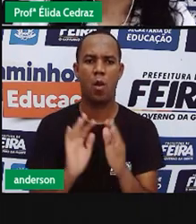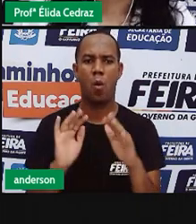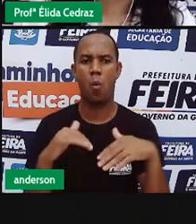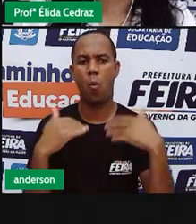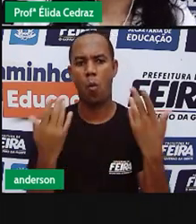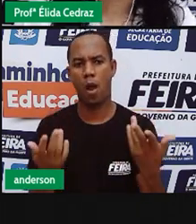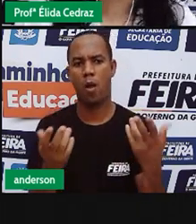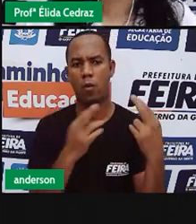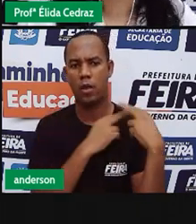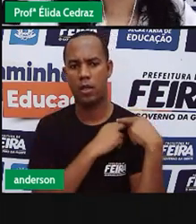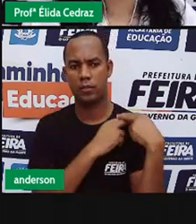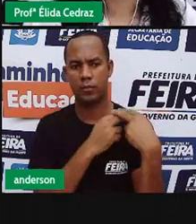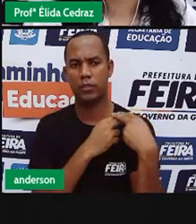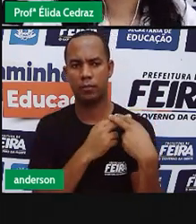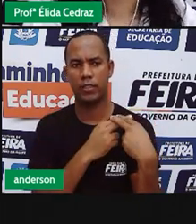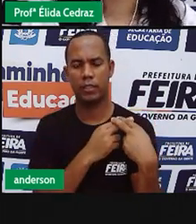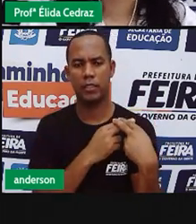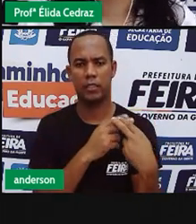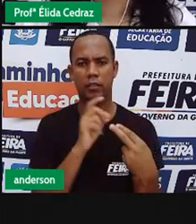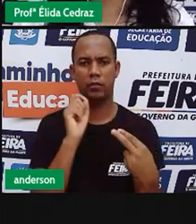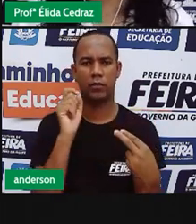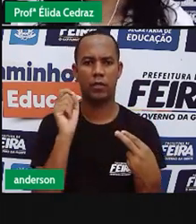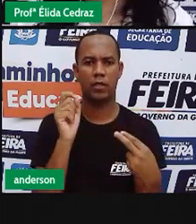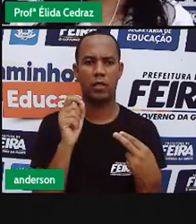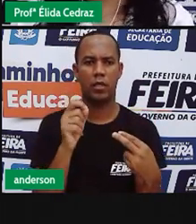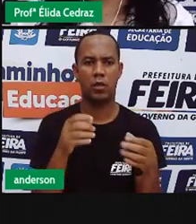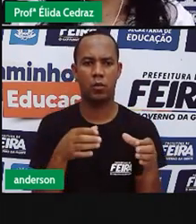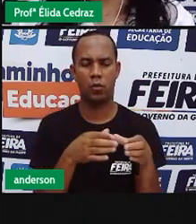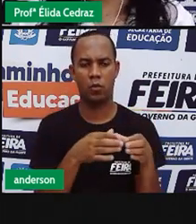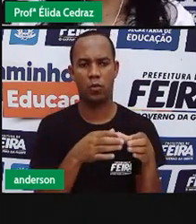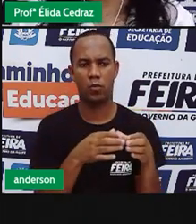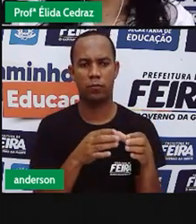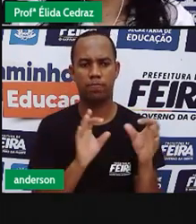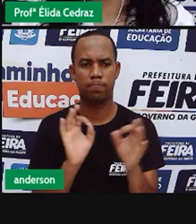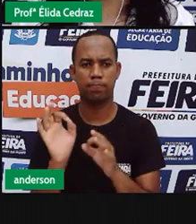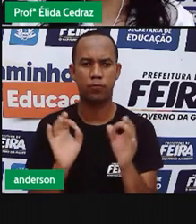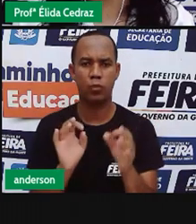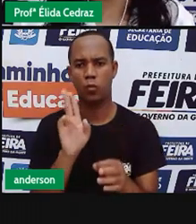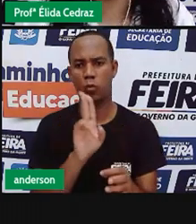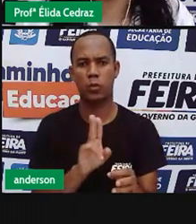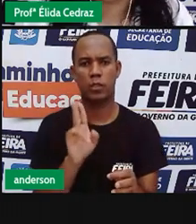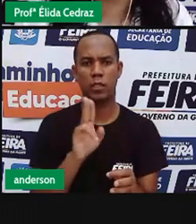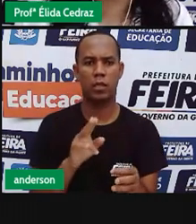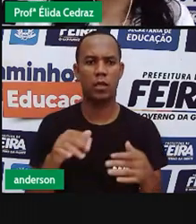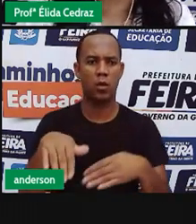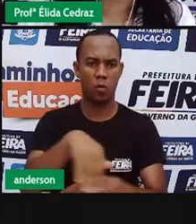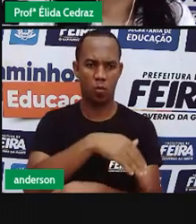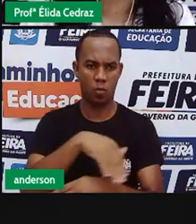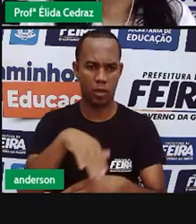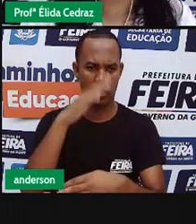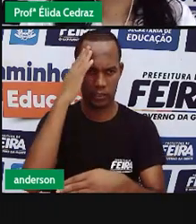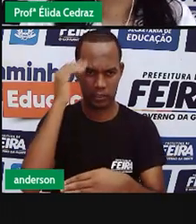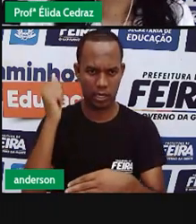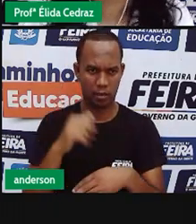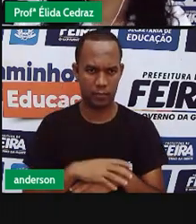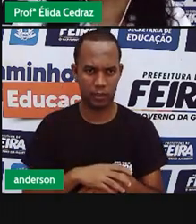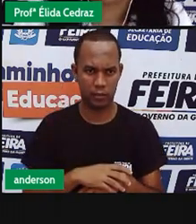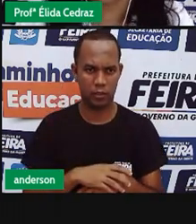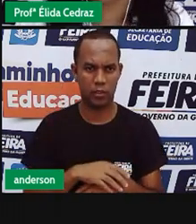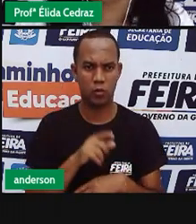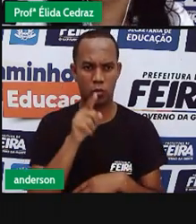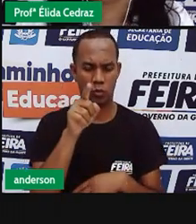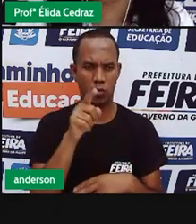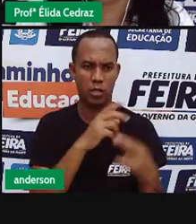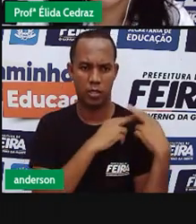responsabilidade dos cidadãos que utilizam as ruas? Você sabe qual é a minha e a